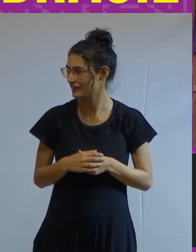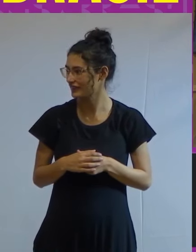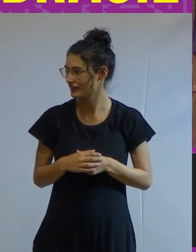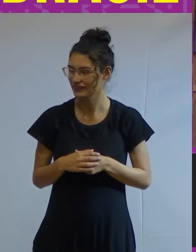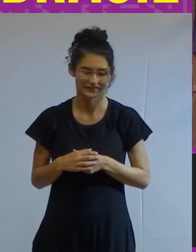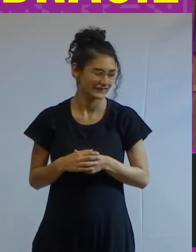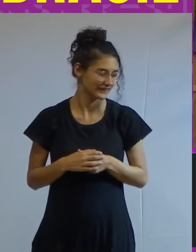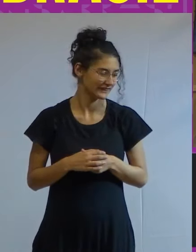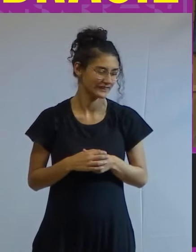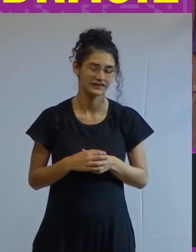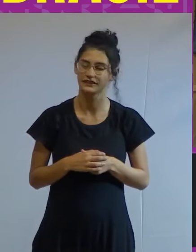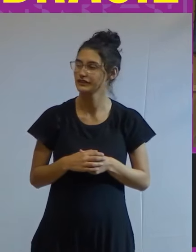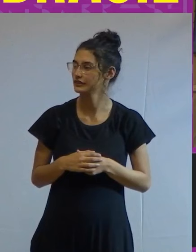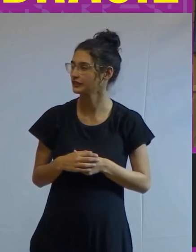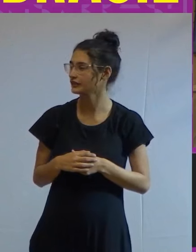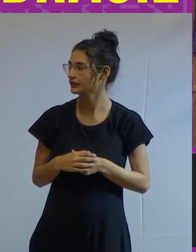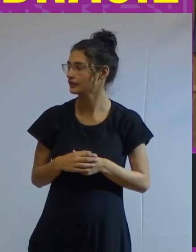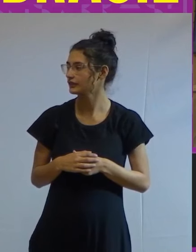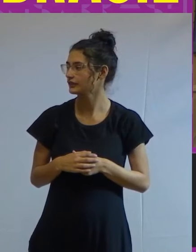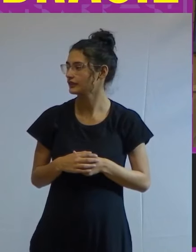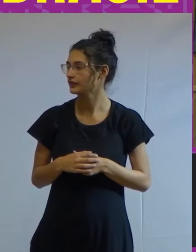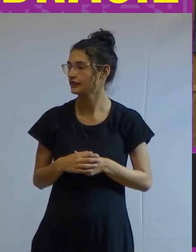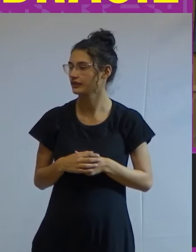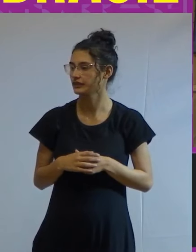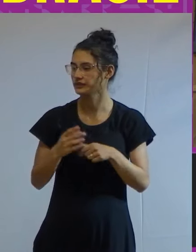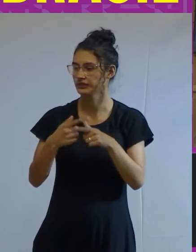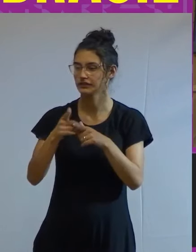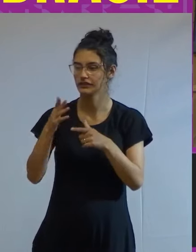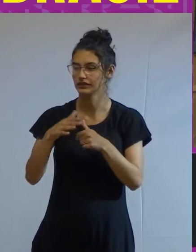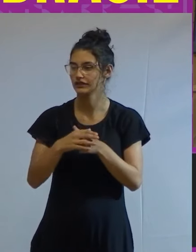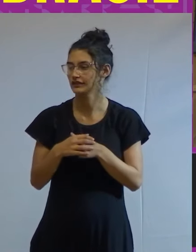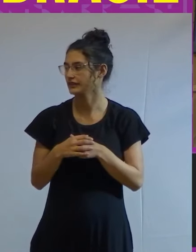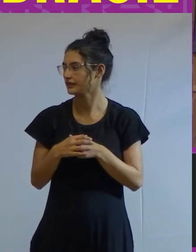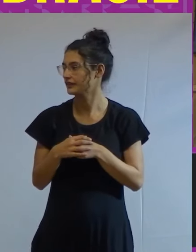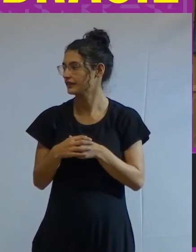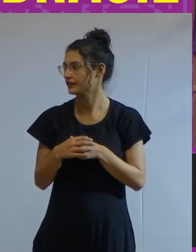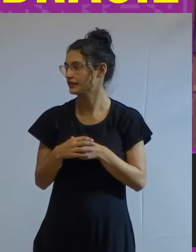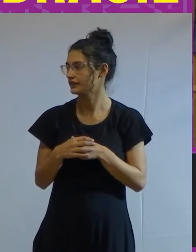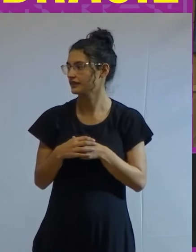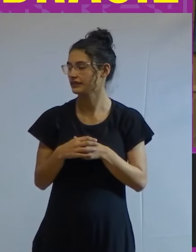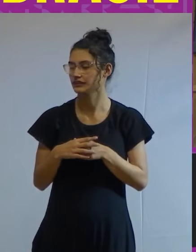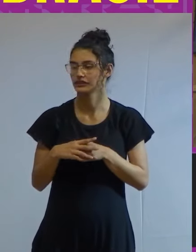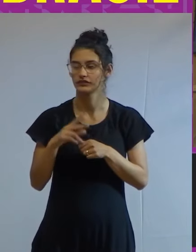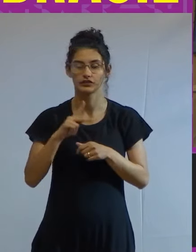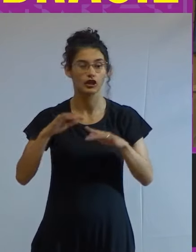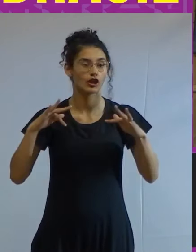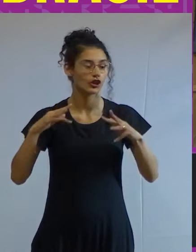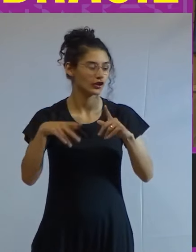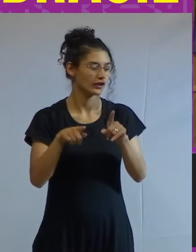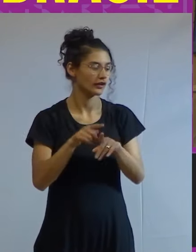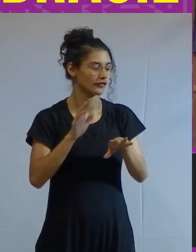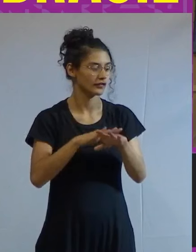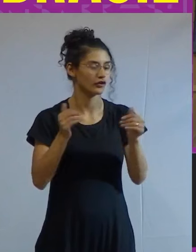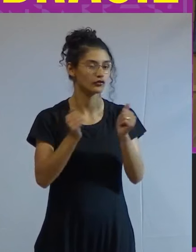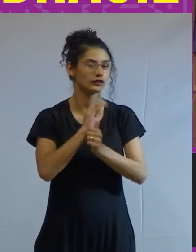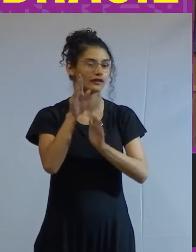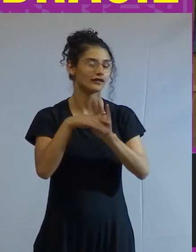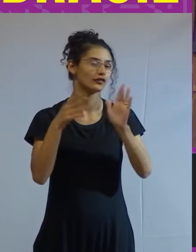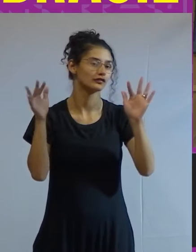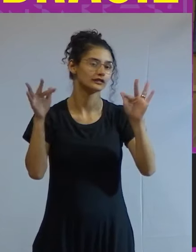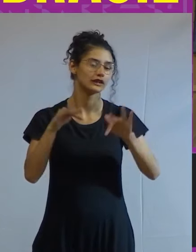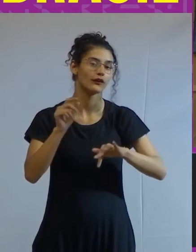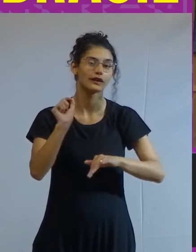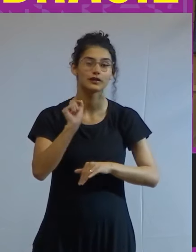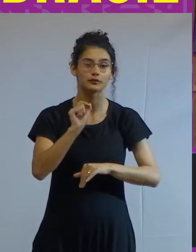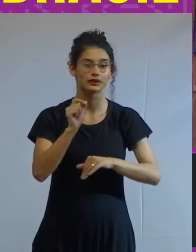são clássicos lápis já diz tudo todos os membros da mesa todos aqueles que estiveram conosco até o final e